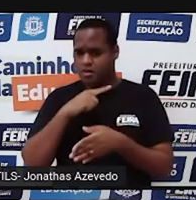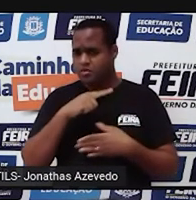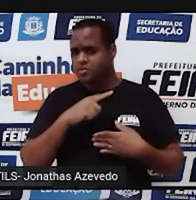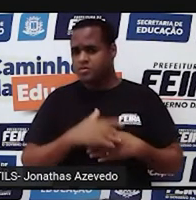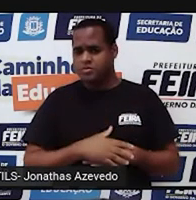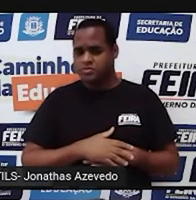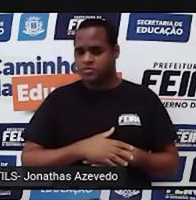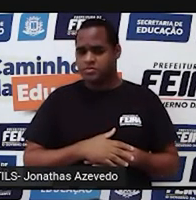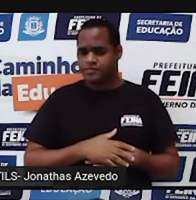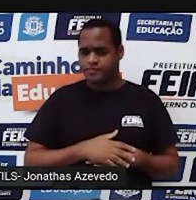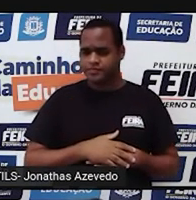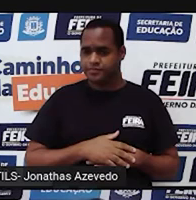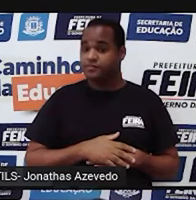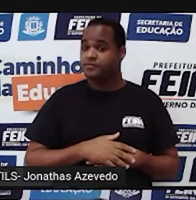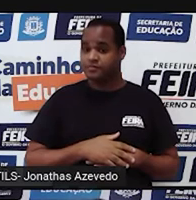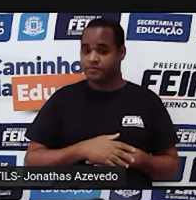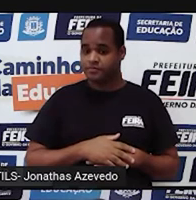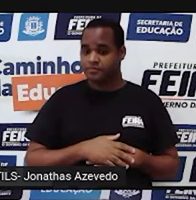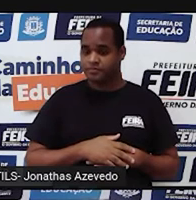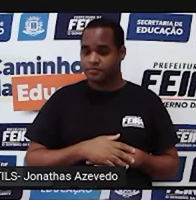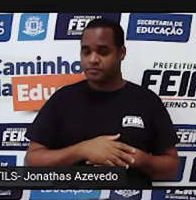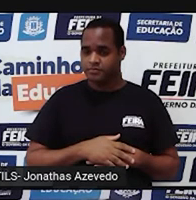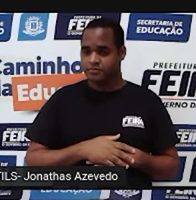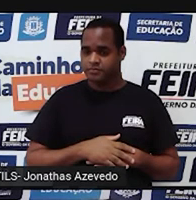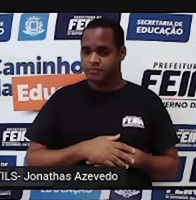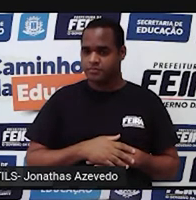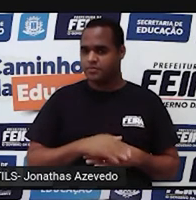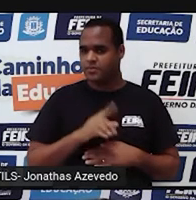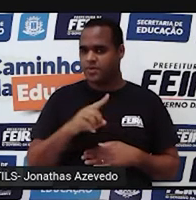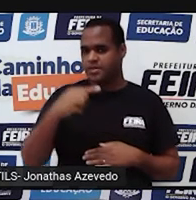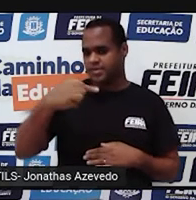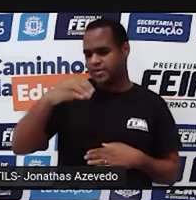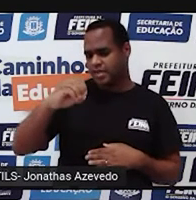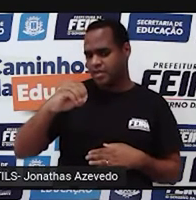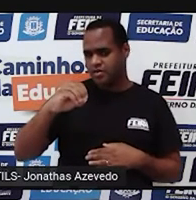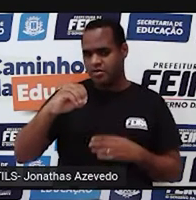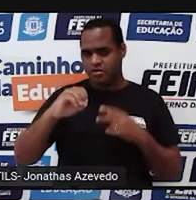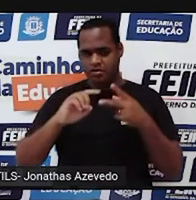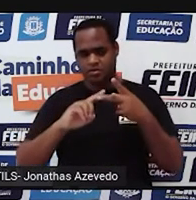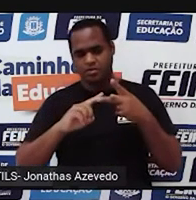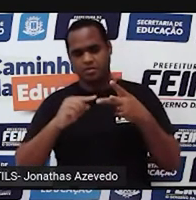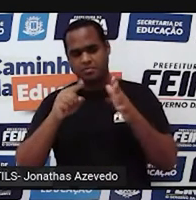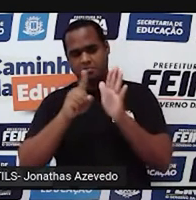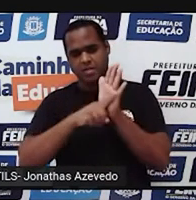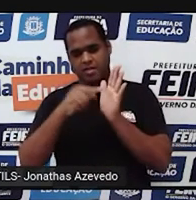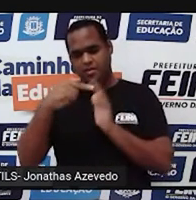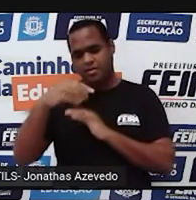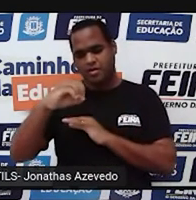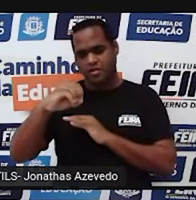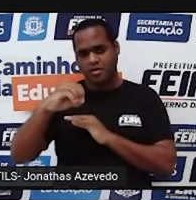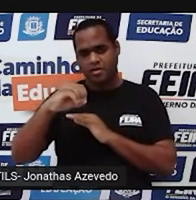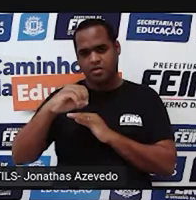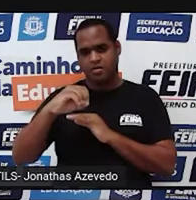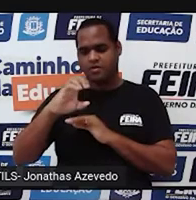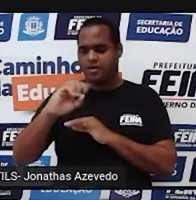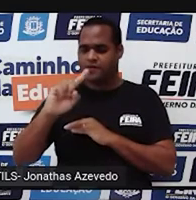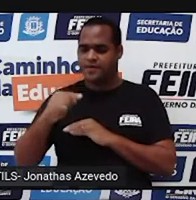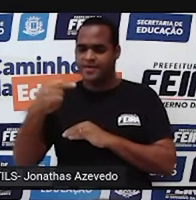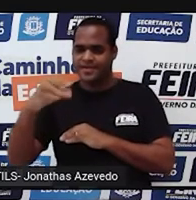Forma decimal. Letra A, 70. Letra B, 70 negativo ou menos 70.